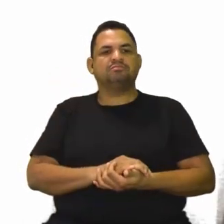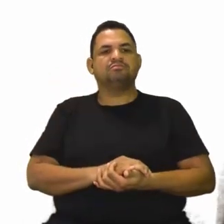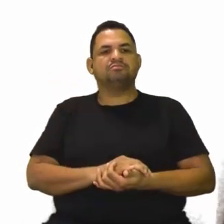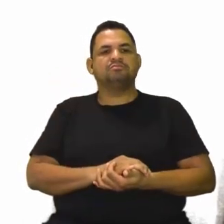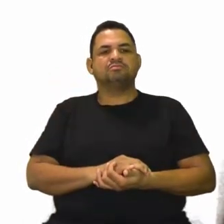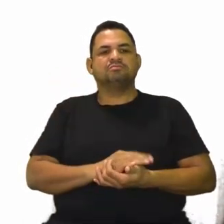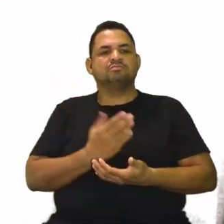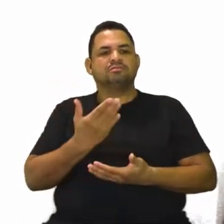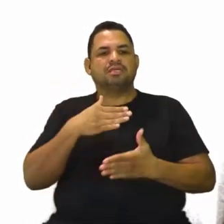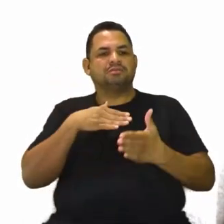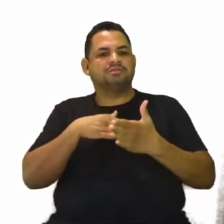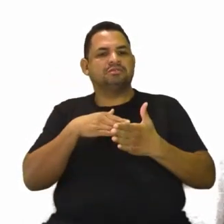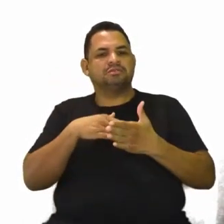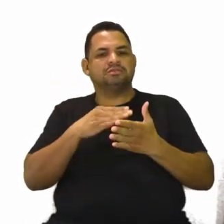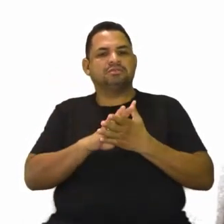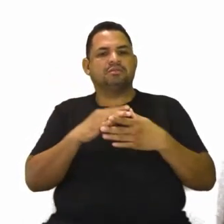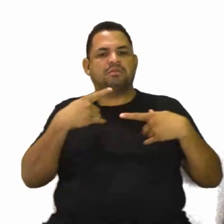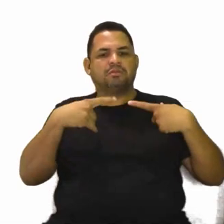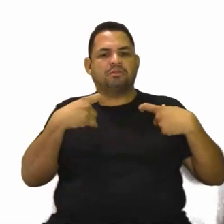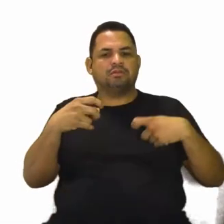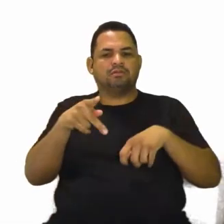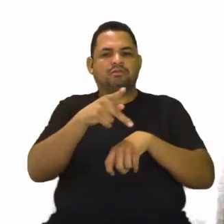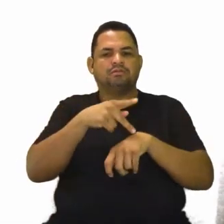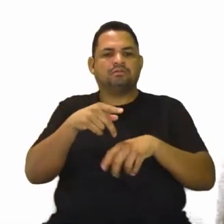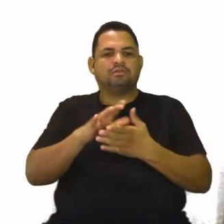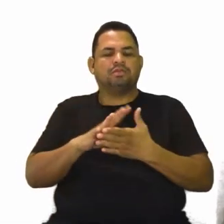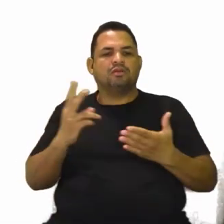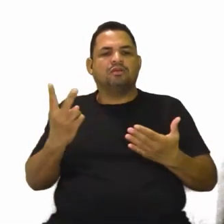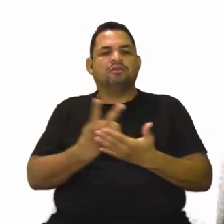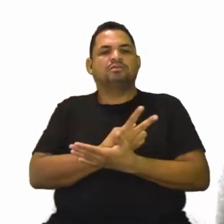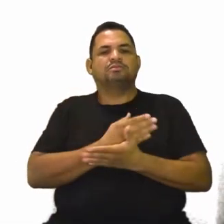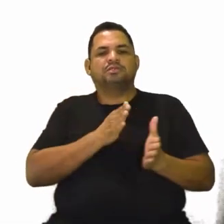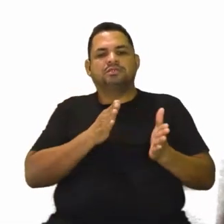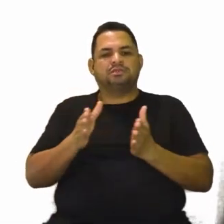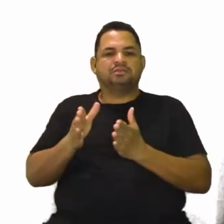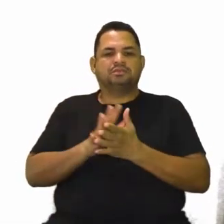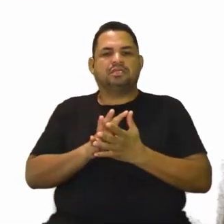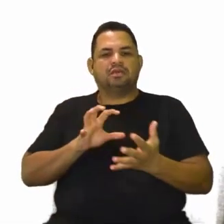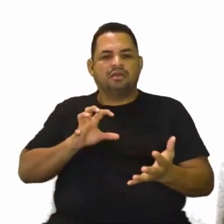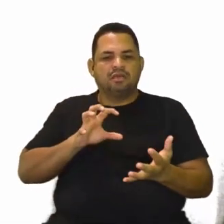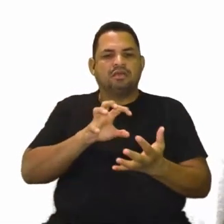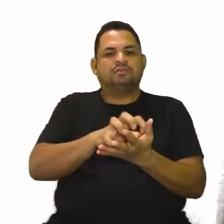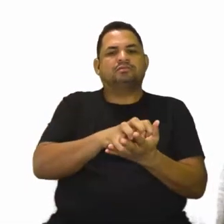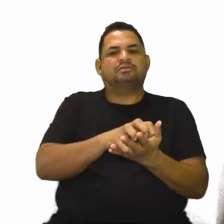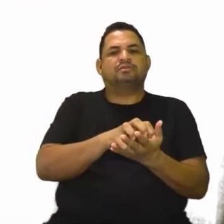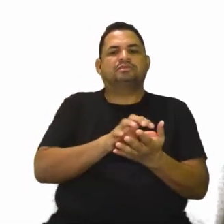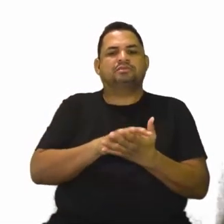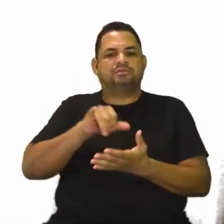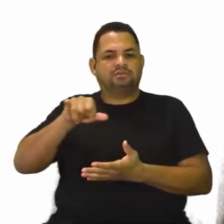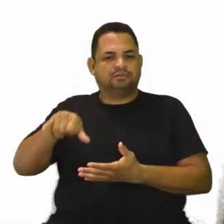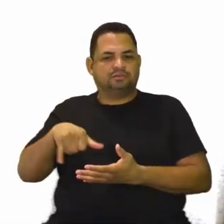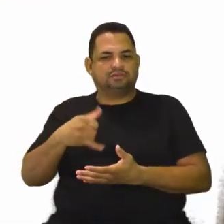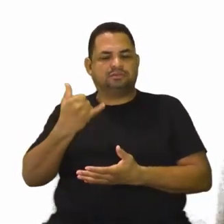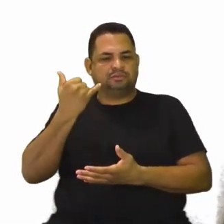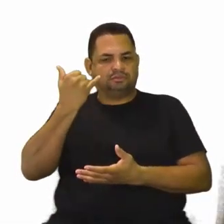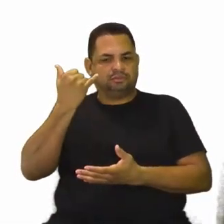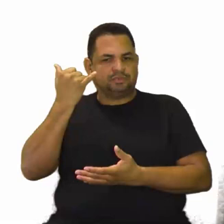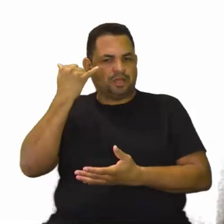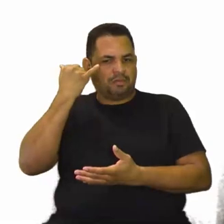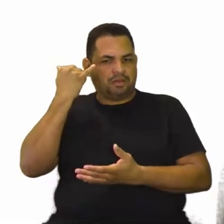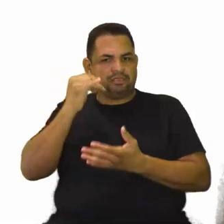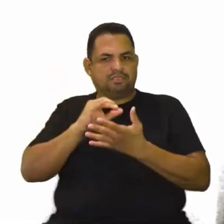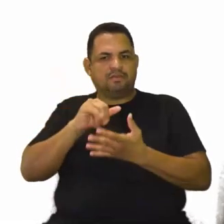Não impedir alguns conflitos internacionais ocorressem naquele período como a invasão japonesa da